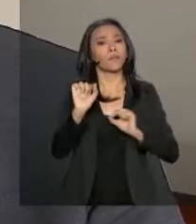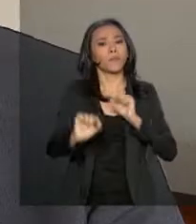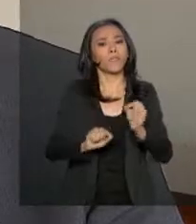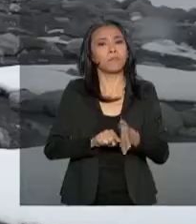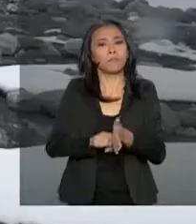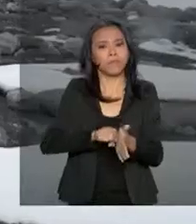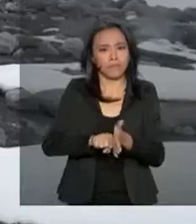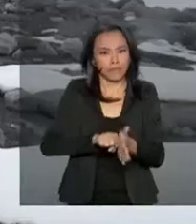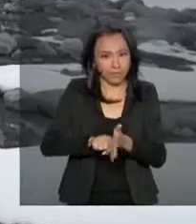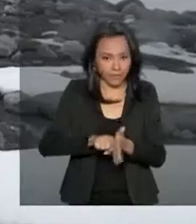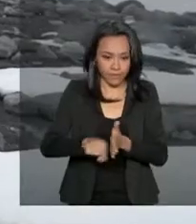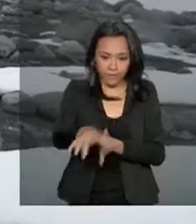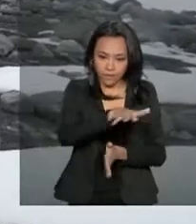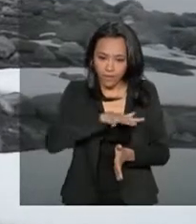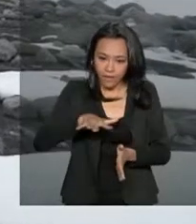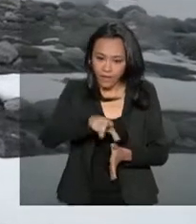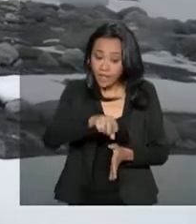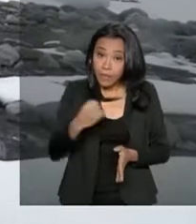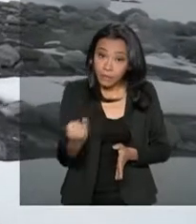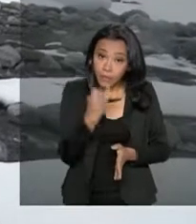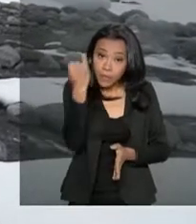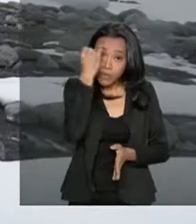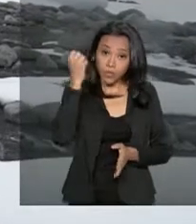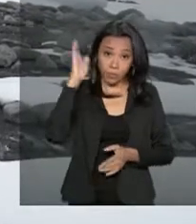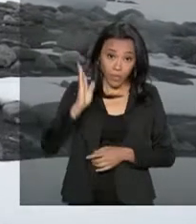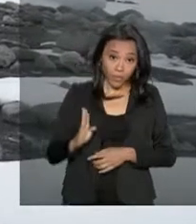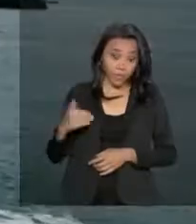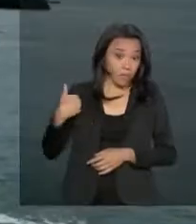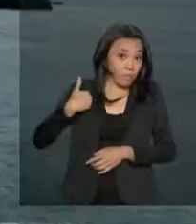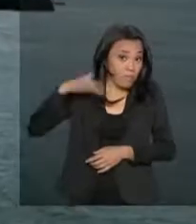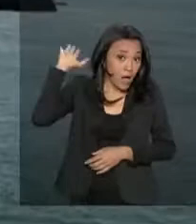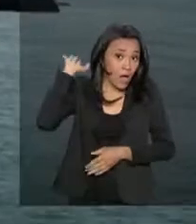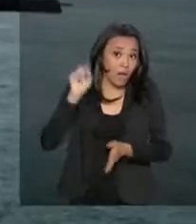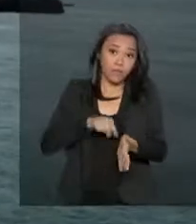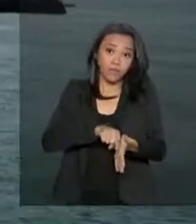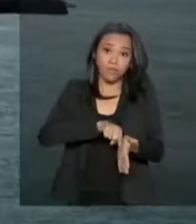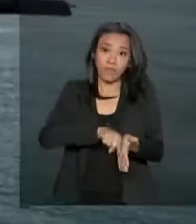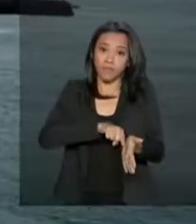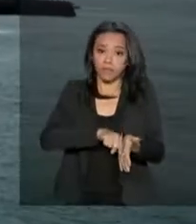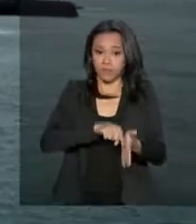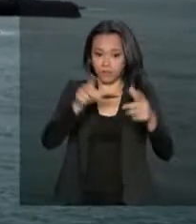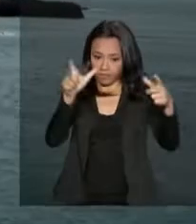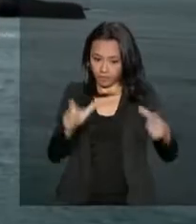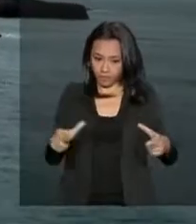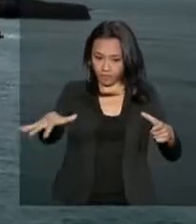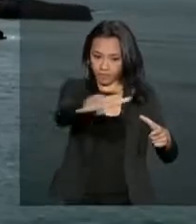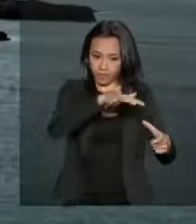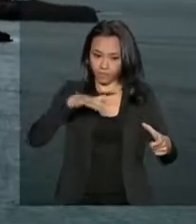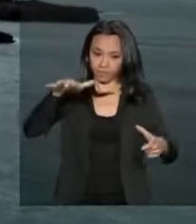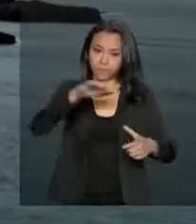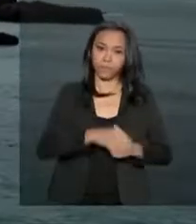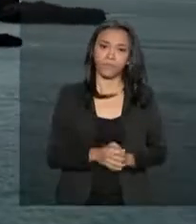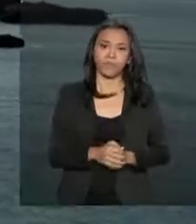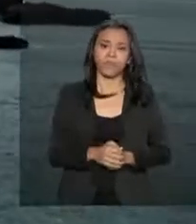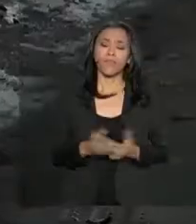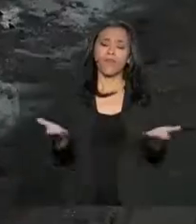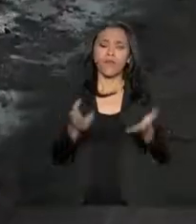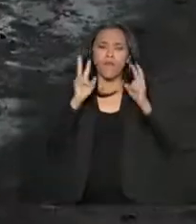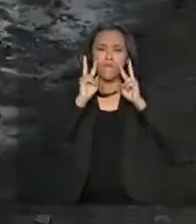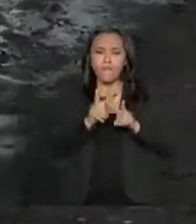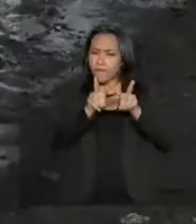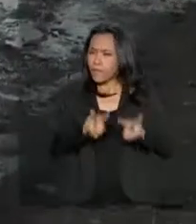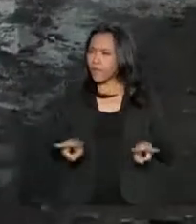científica, que para a gente é muito importante, o Brasil é um dos países que mais faz pesquisa na Antártida. Com toda a riqueza, visível ou não,